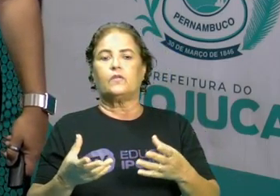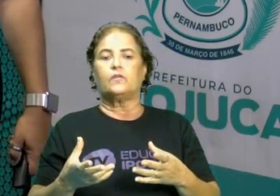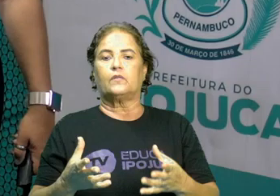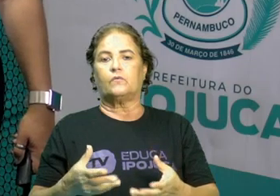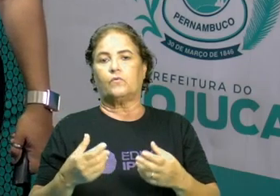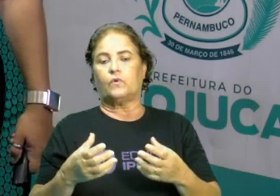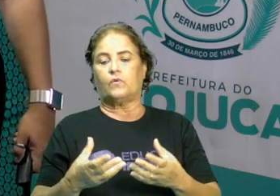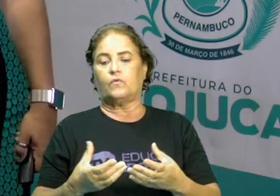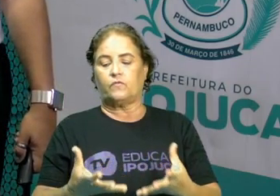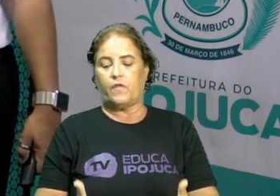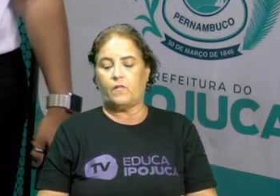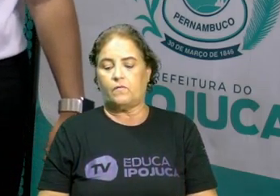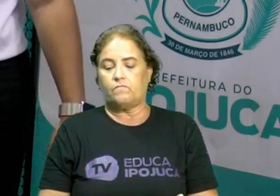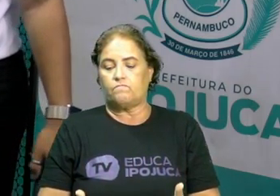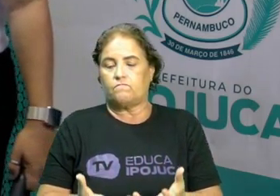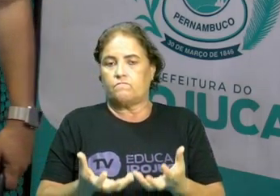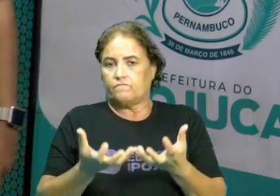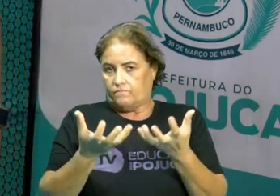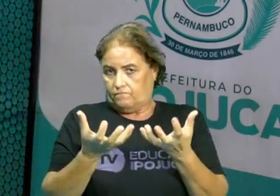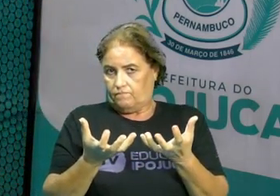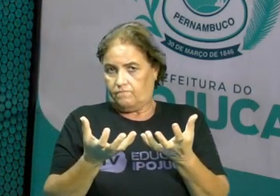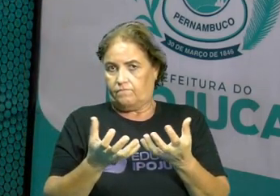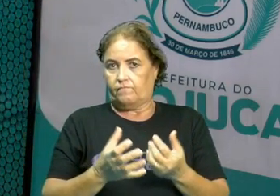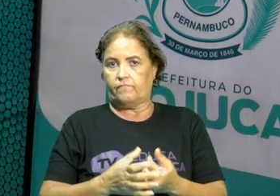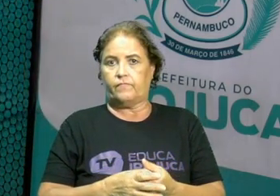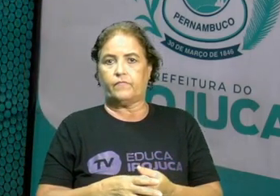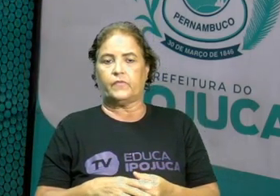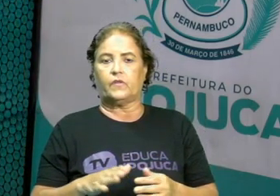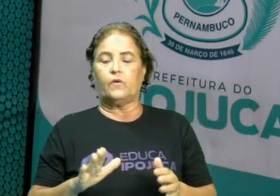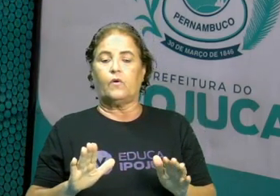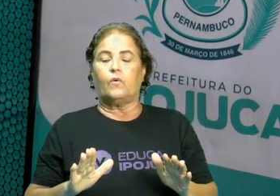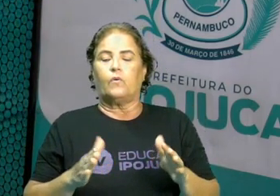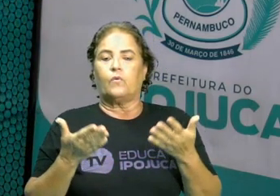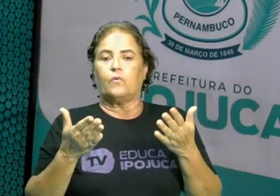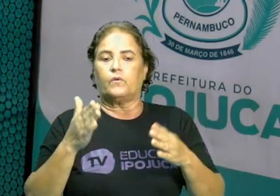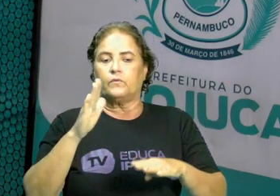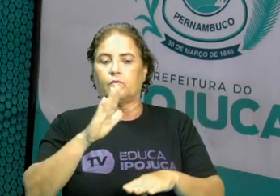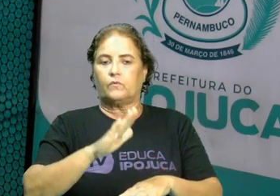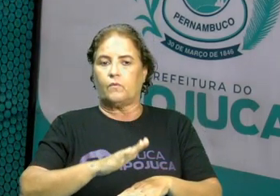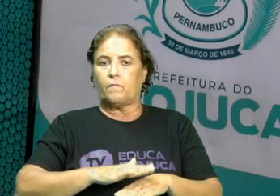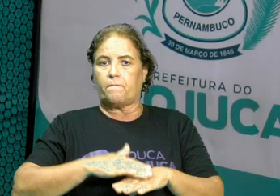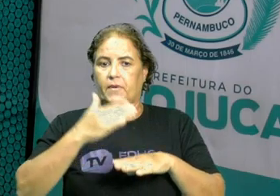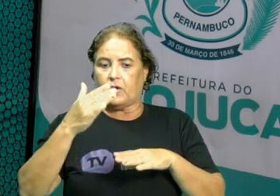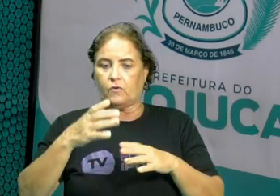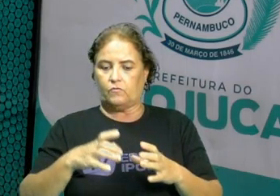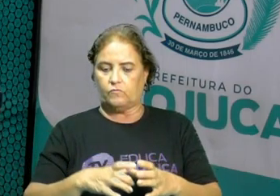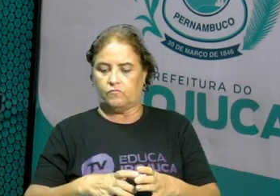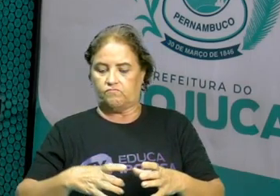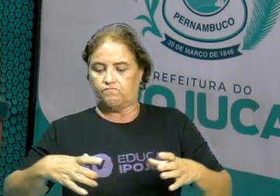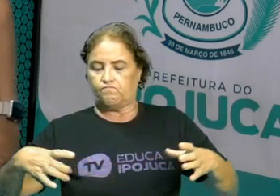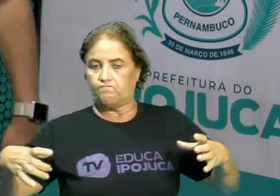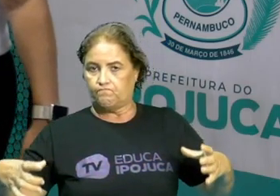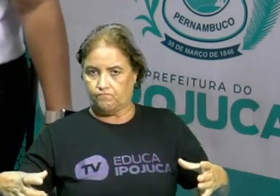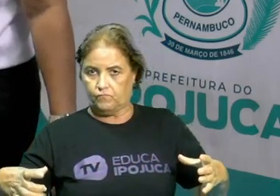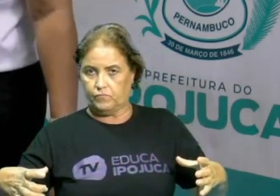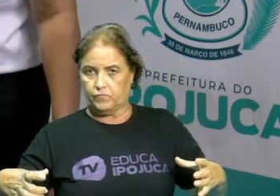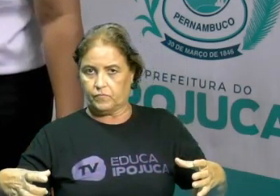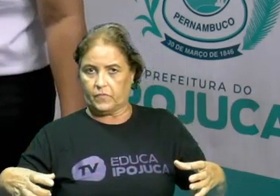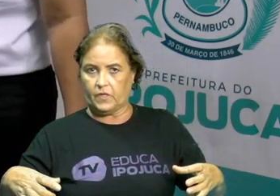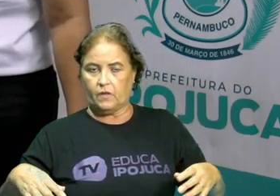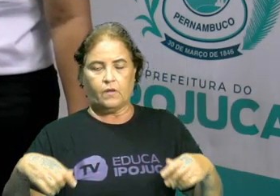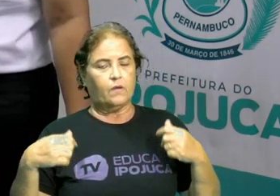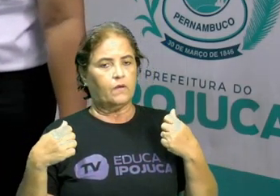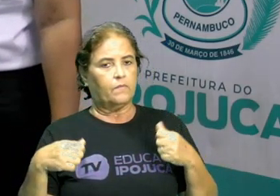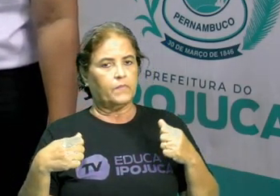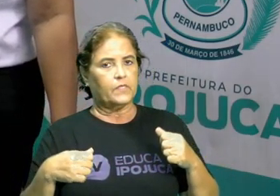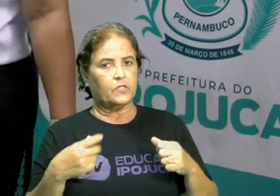erguer. Então, quanto maior for esse material, fica melhor